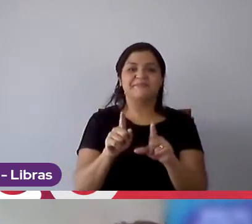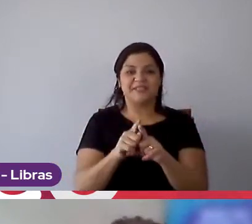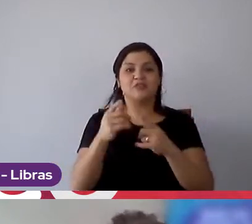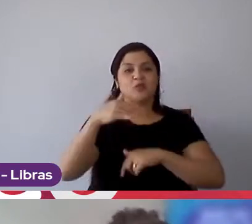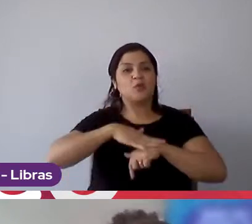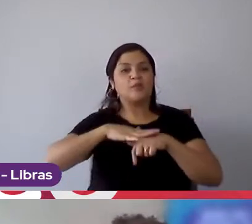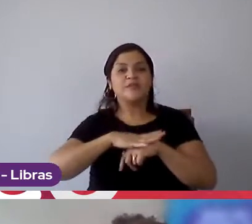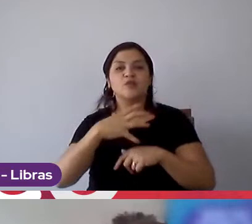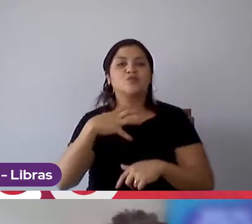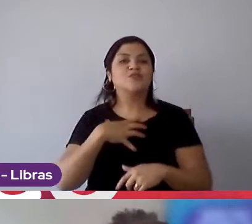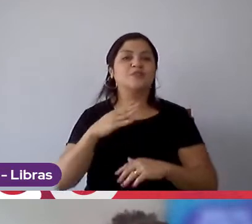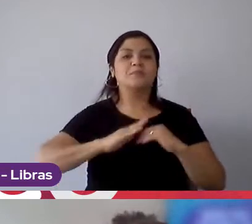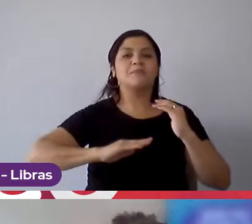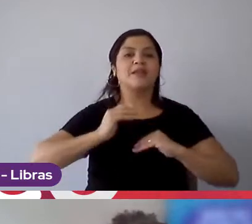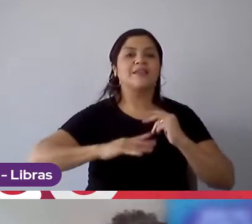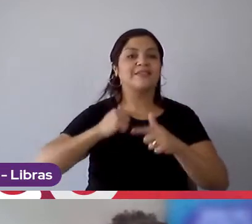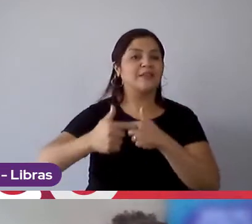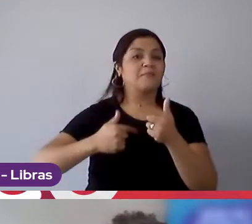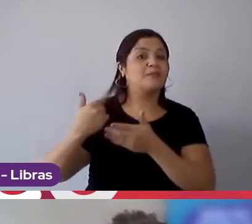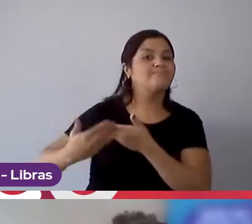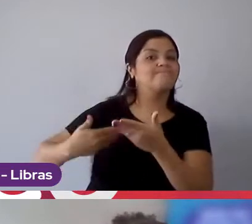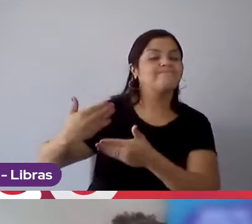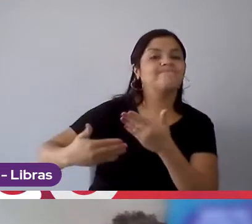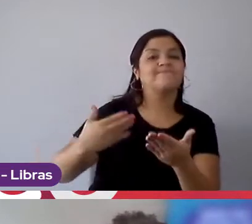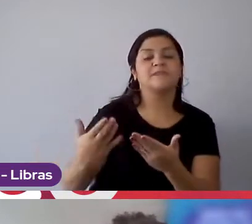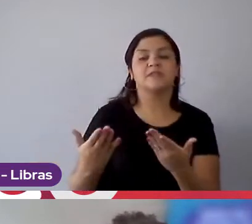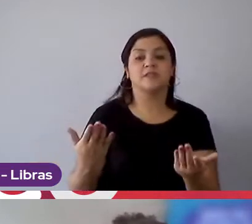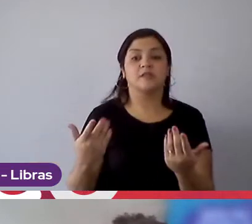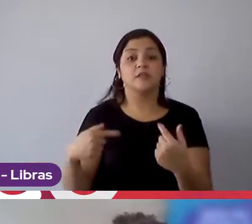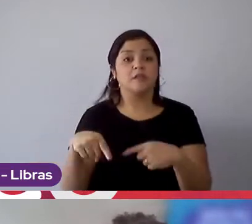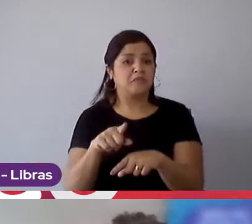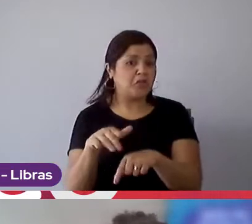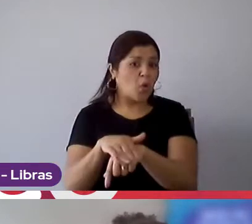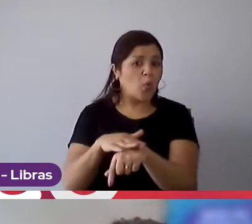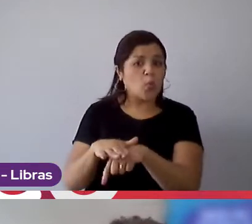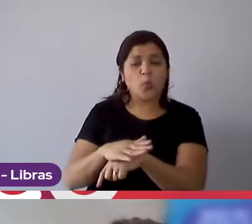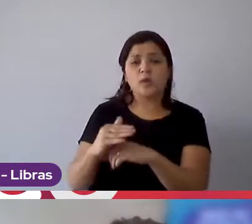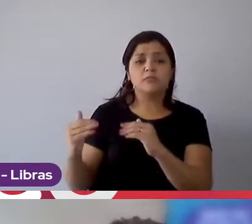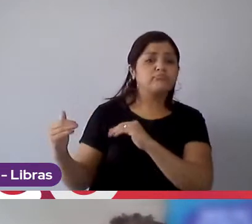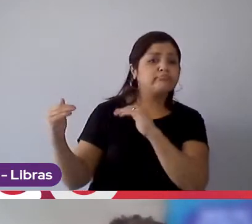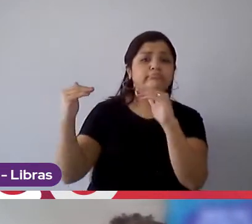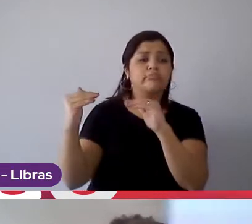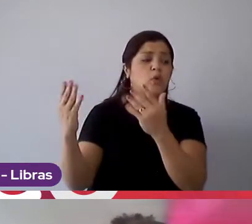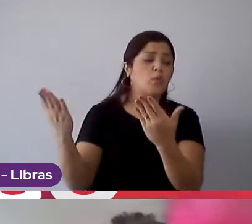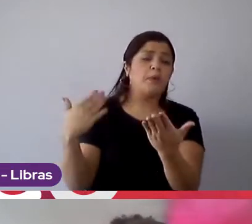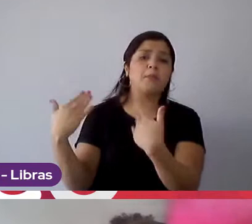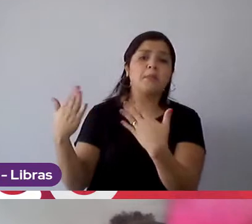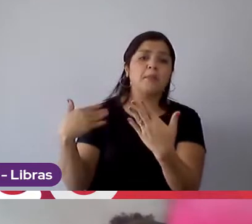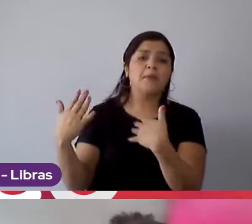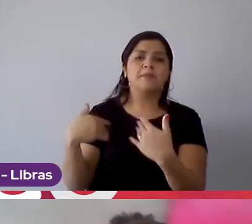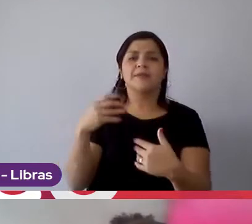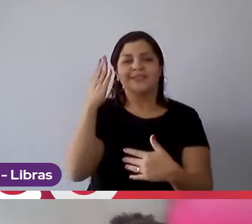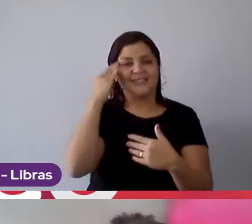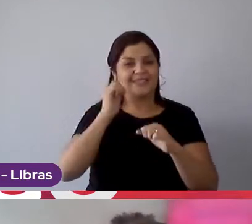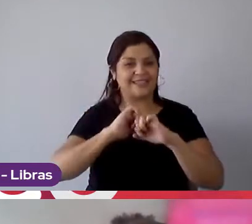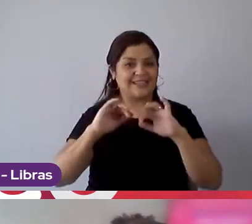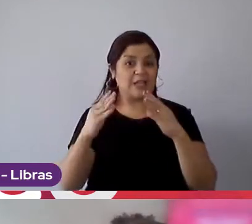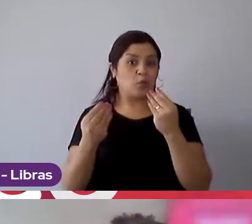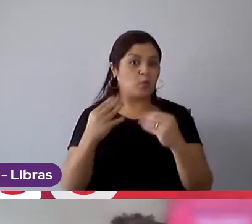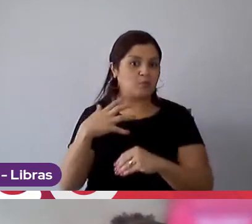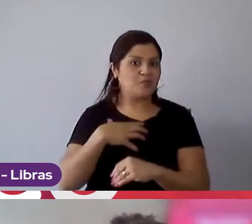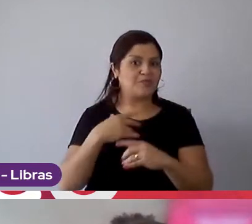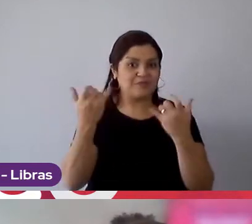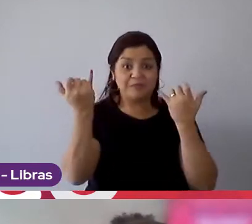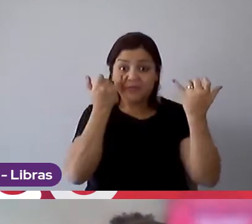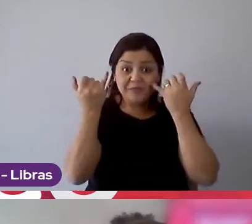como você quer fazer seu trabalho. Aí você bate com o seu superior de que você quer fazer dessa forma, claro, para ele estar informado. É sempre bom você